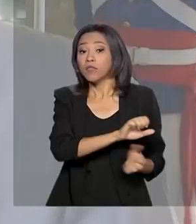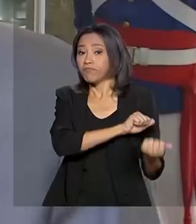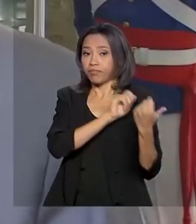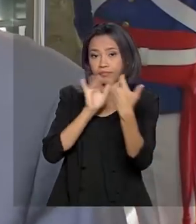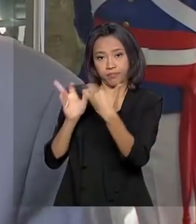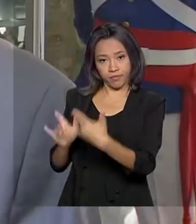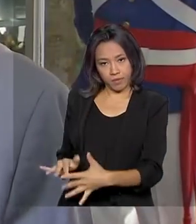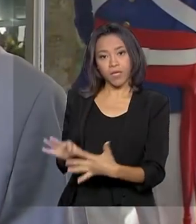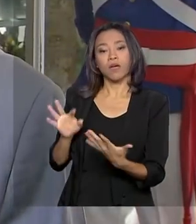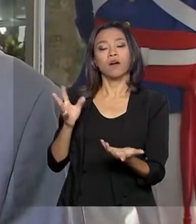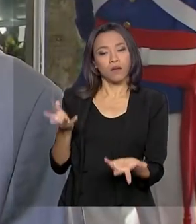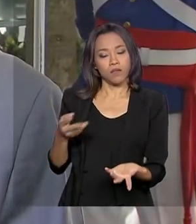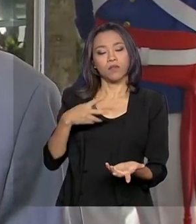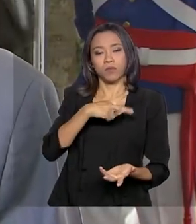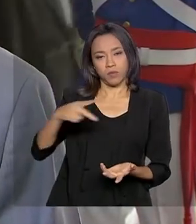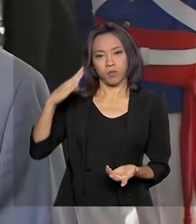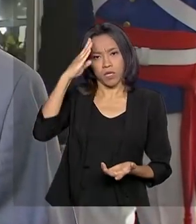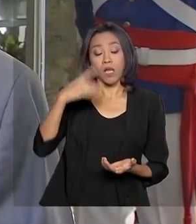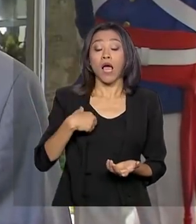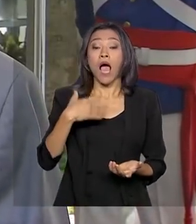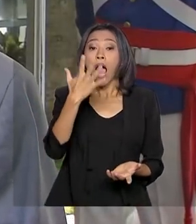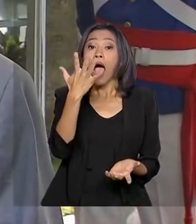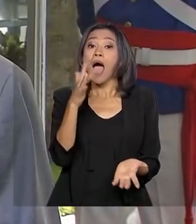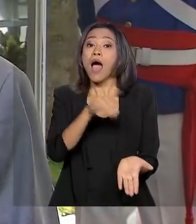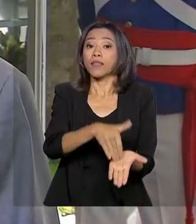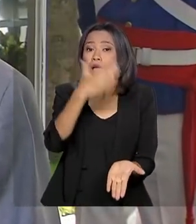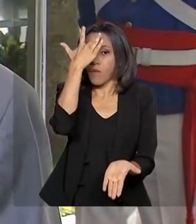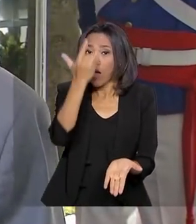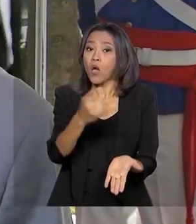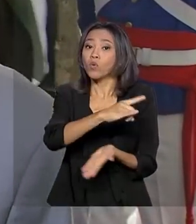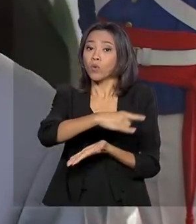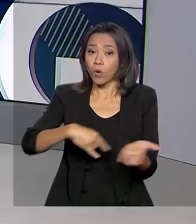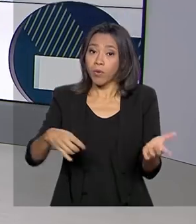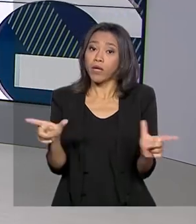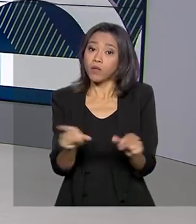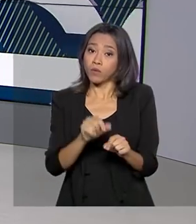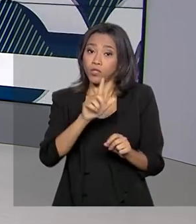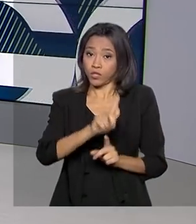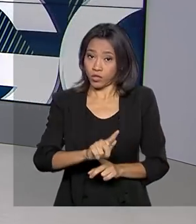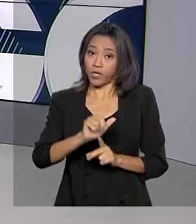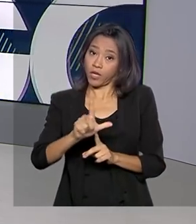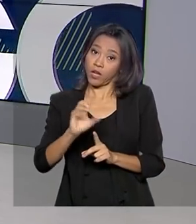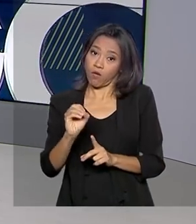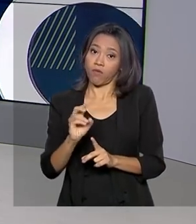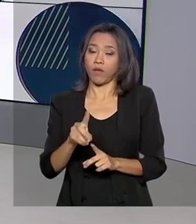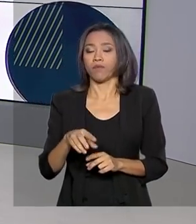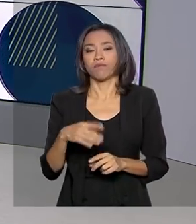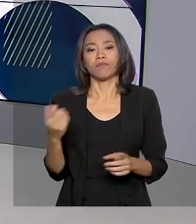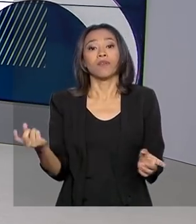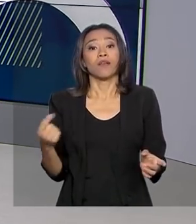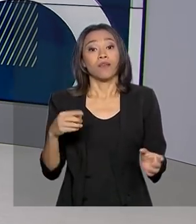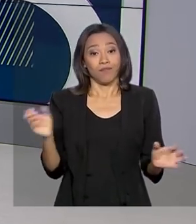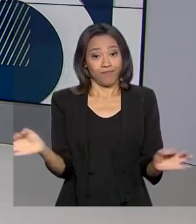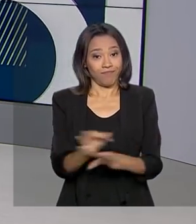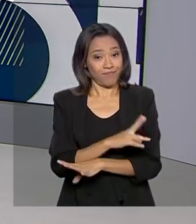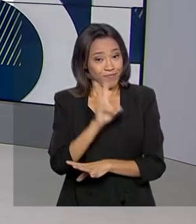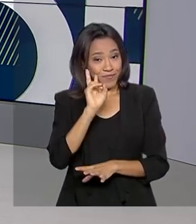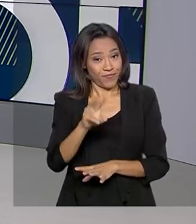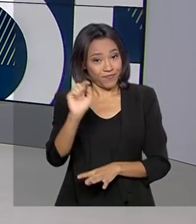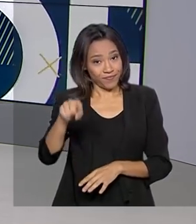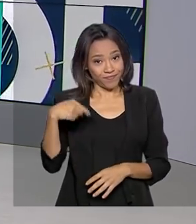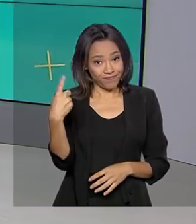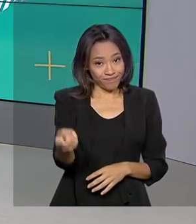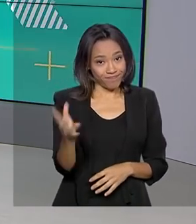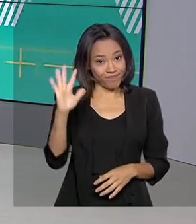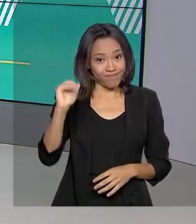isso aí. A GLO está em vigor até amanhã, o presidente não decidiu ainda. E a gente fica por aqui. Nos vemos na